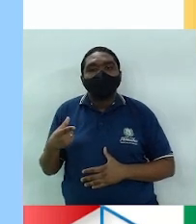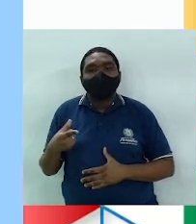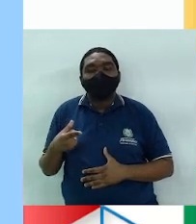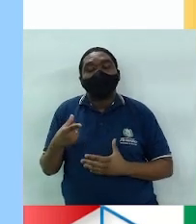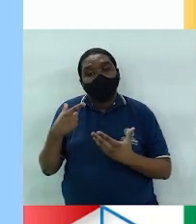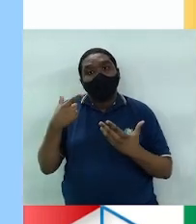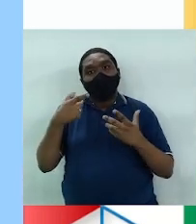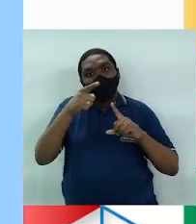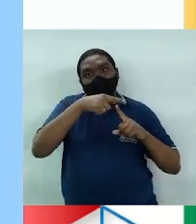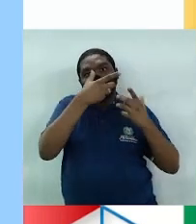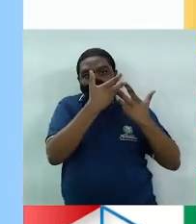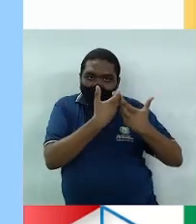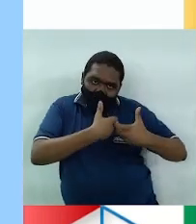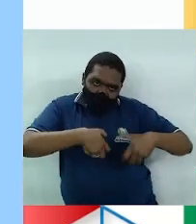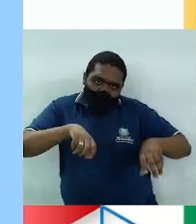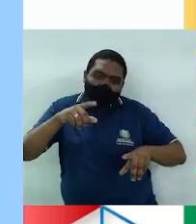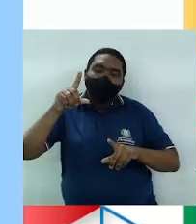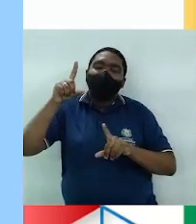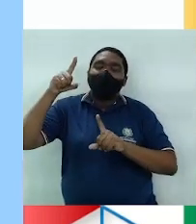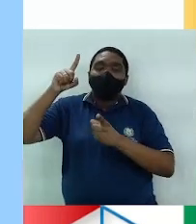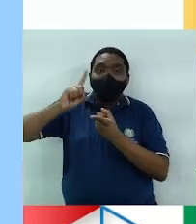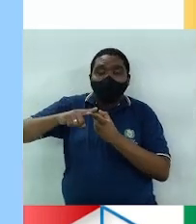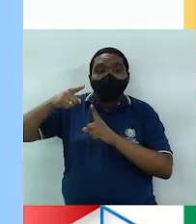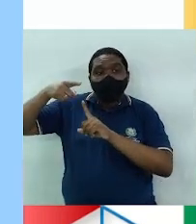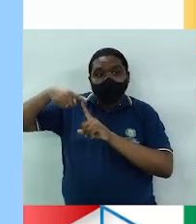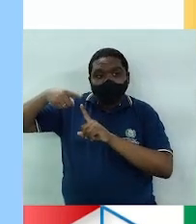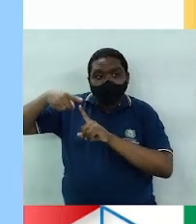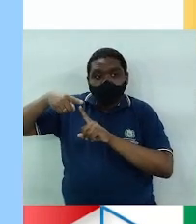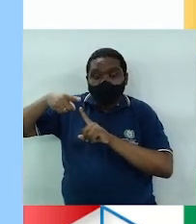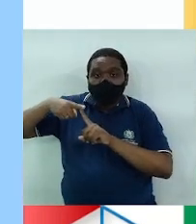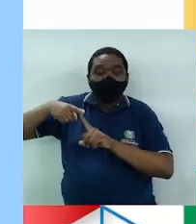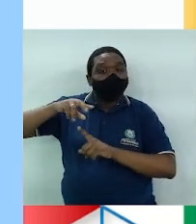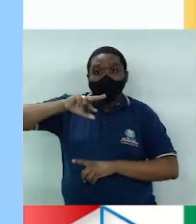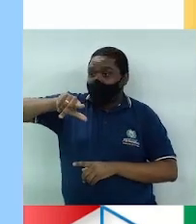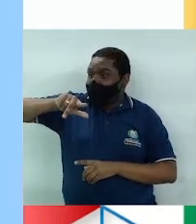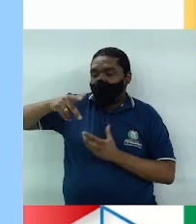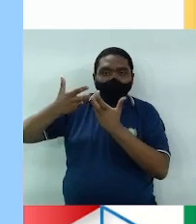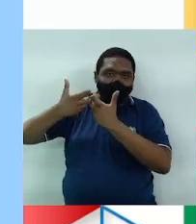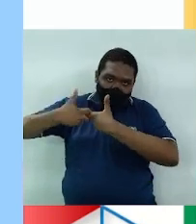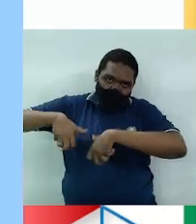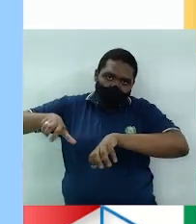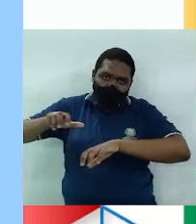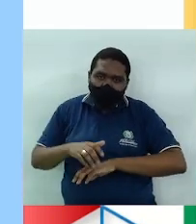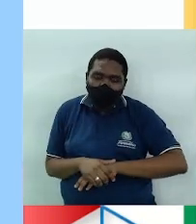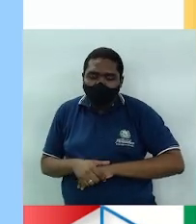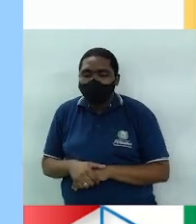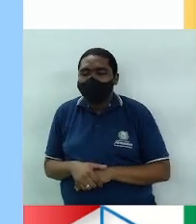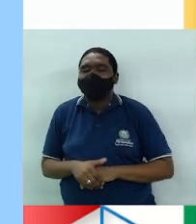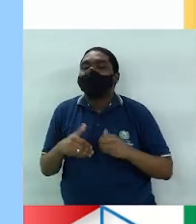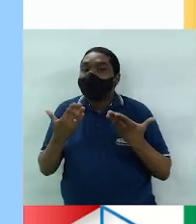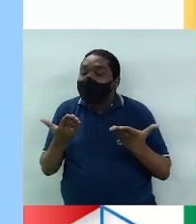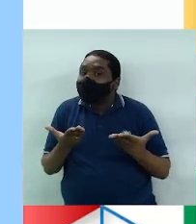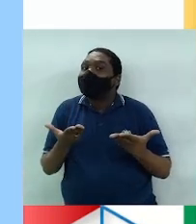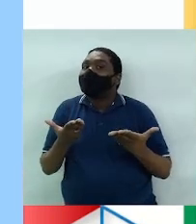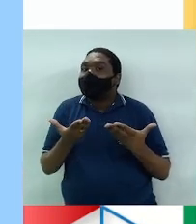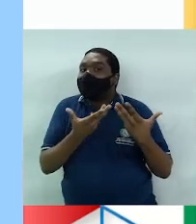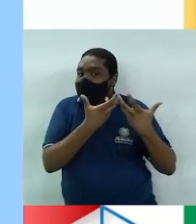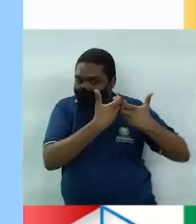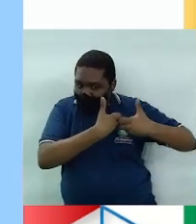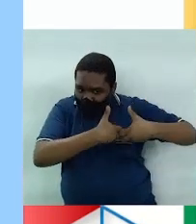naturais e os métodos contraceptivos não naturais ou artificiais dos naturais